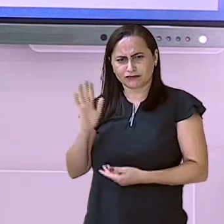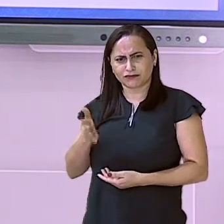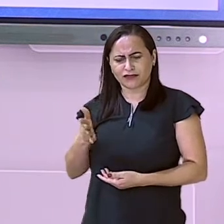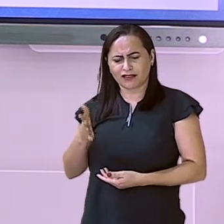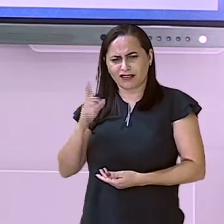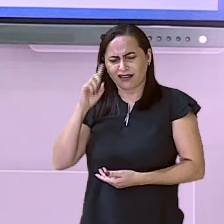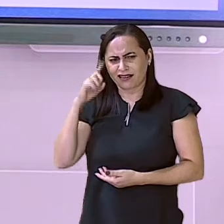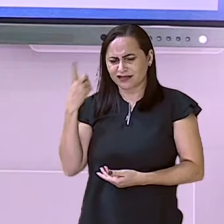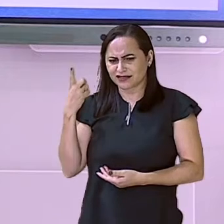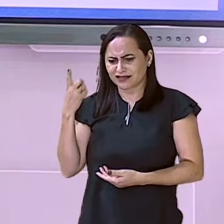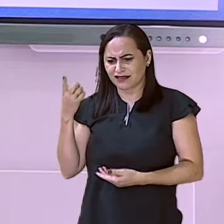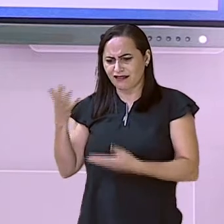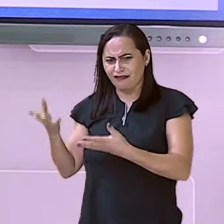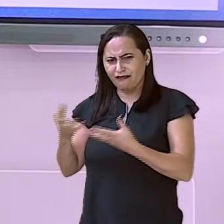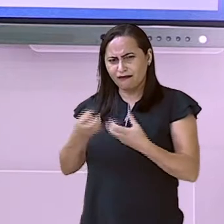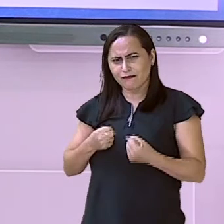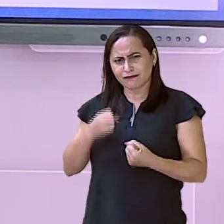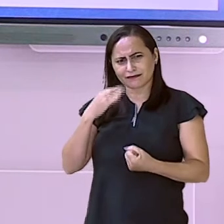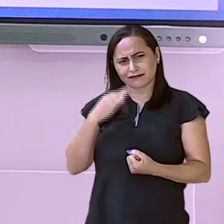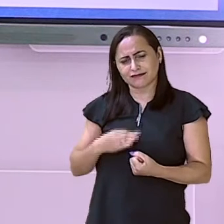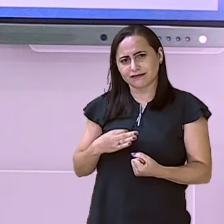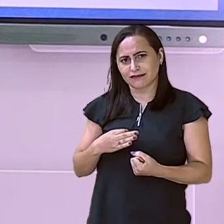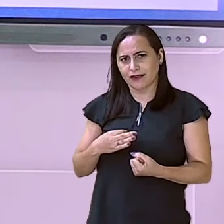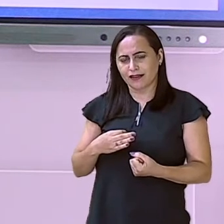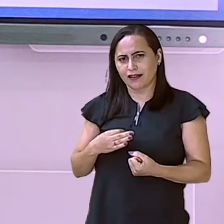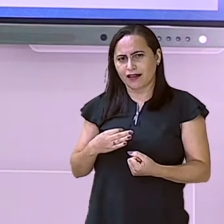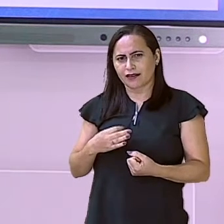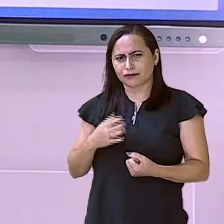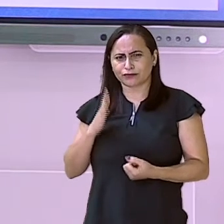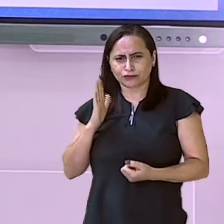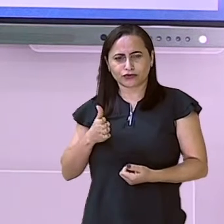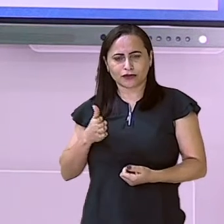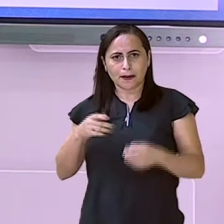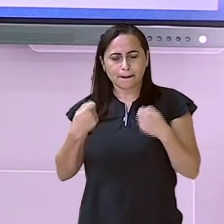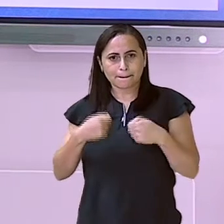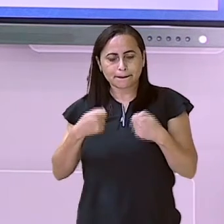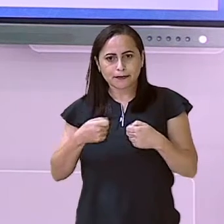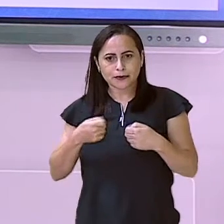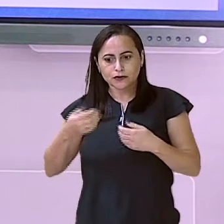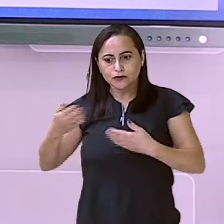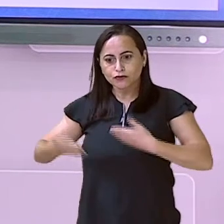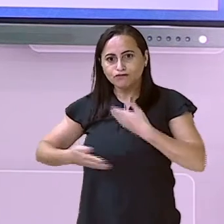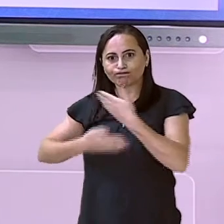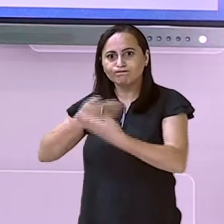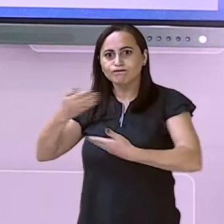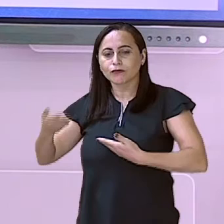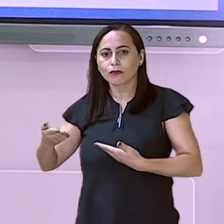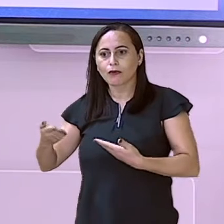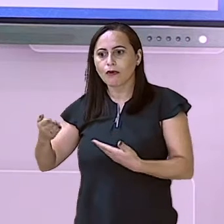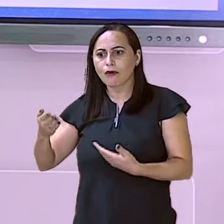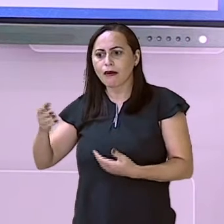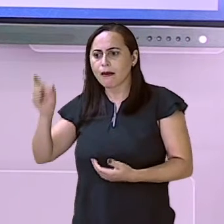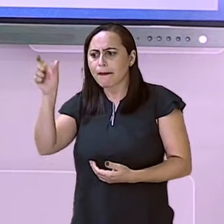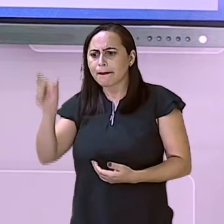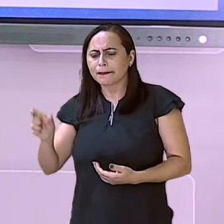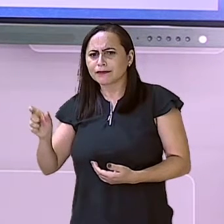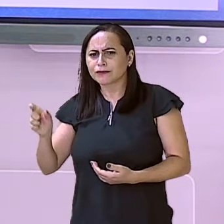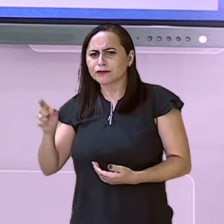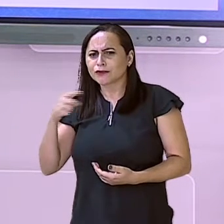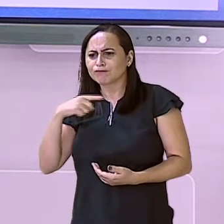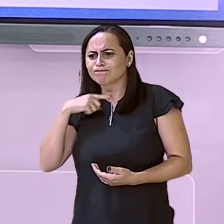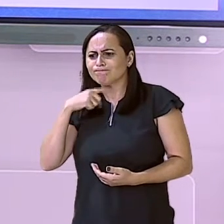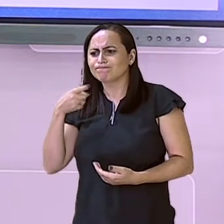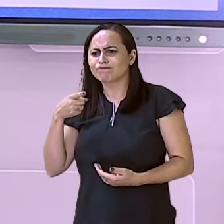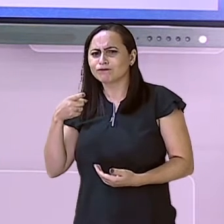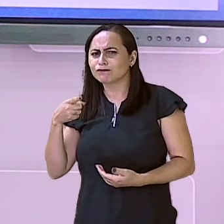me deram o troco correto? Ou você já precisou de dar o troco para alguém e teve dúvida do valor,